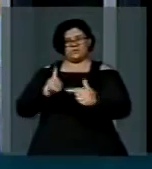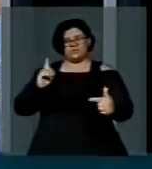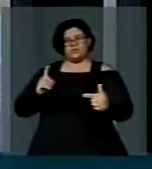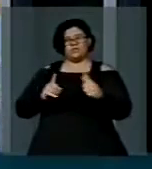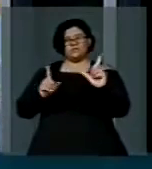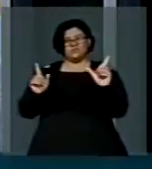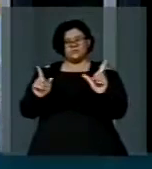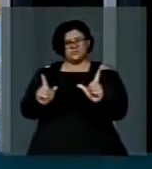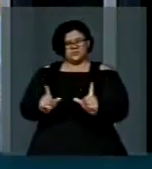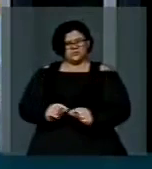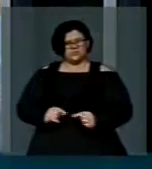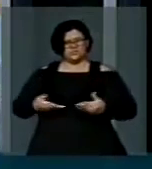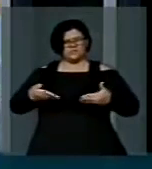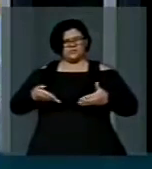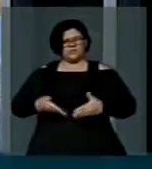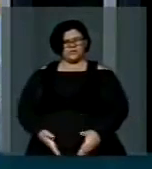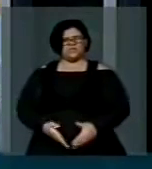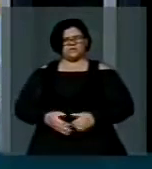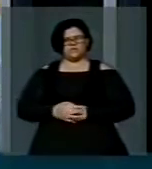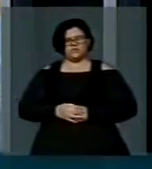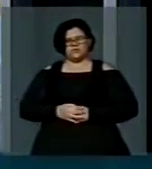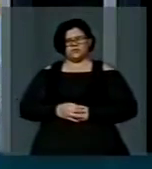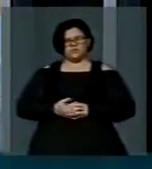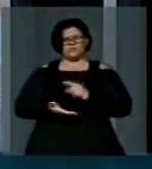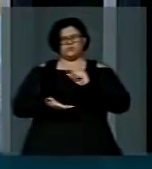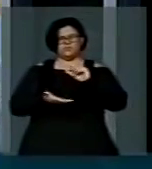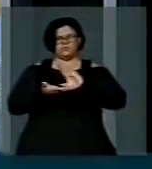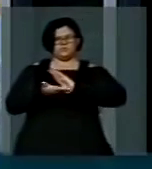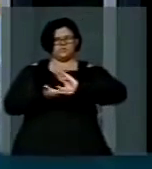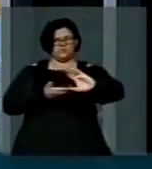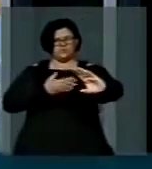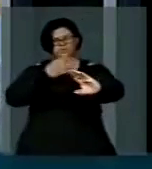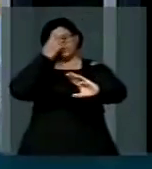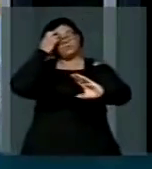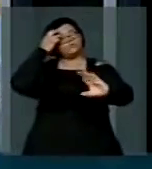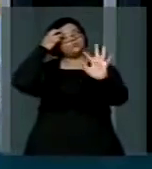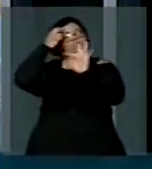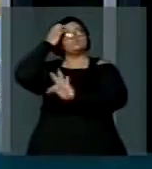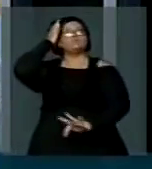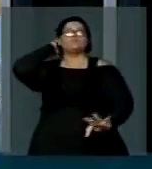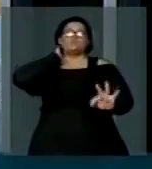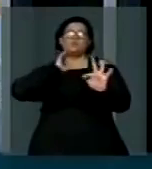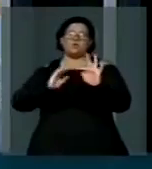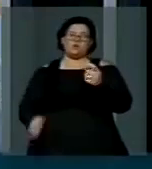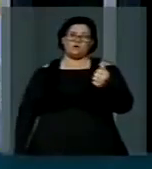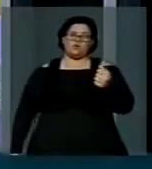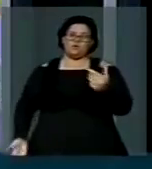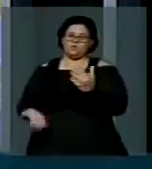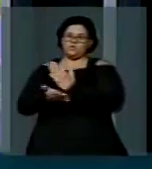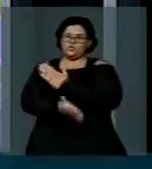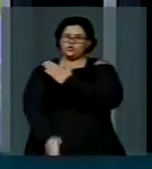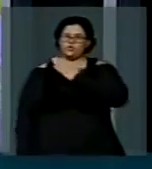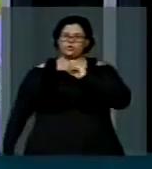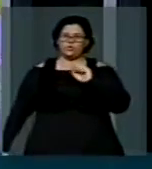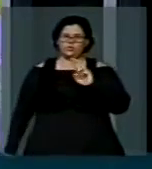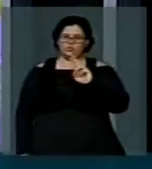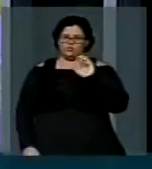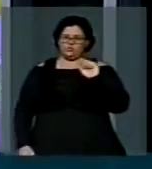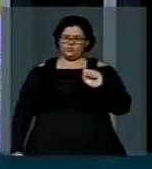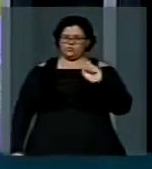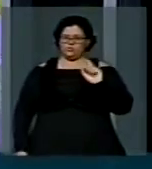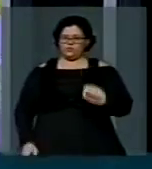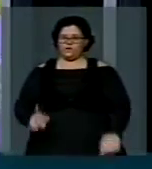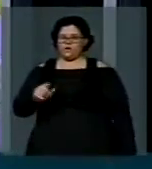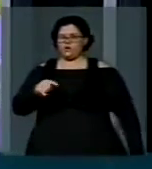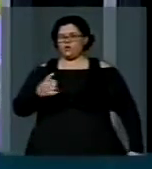diminuiu a participação dos recursos federais no SUS, que é o plano de